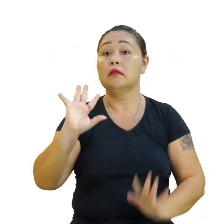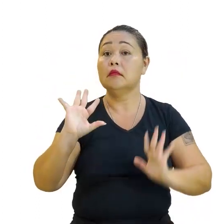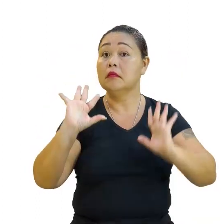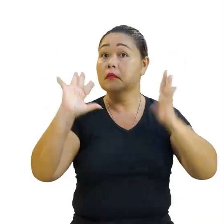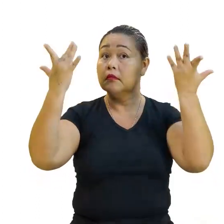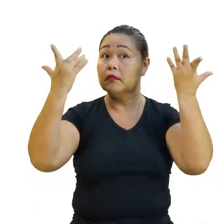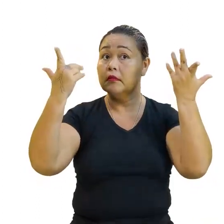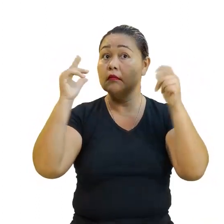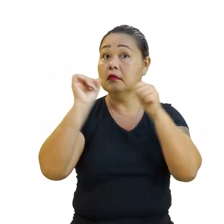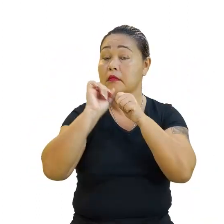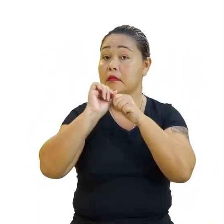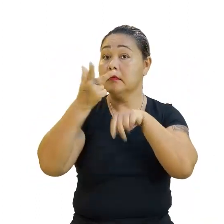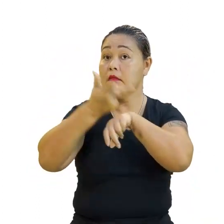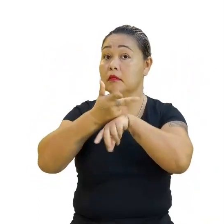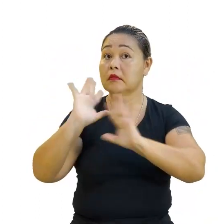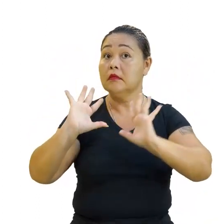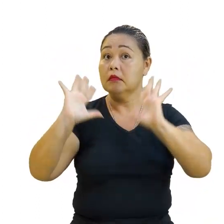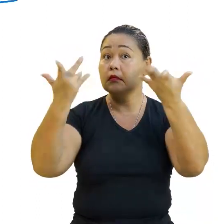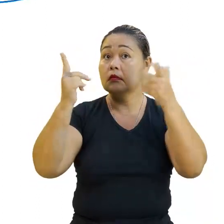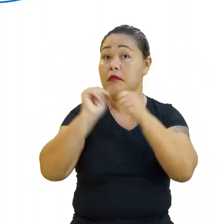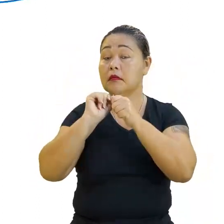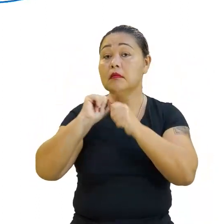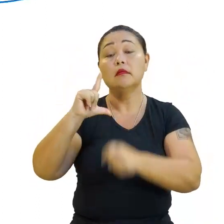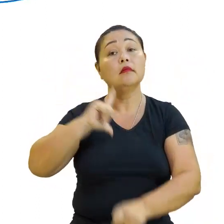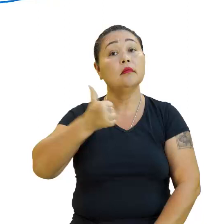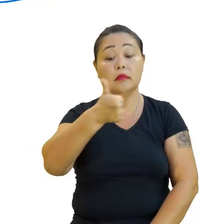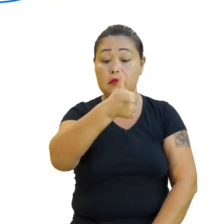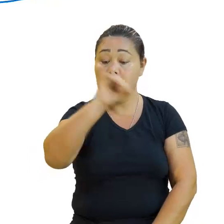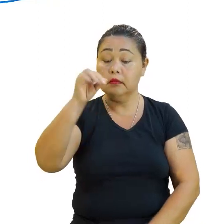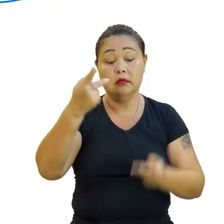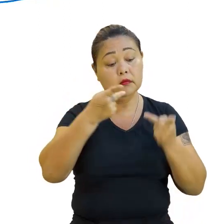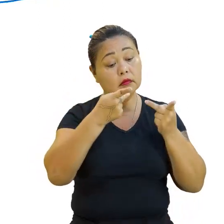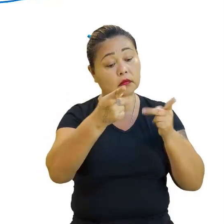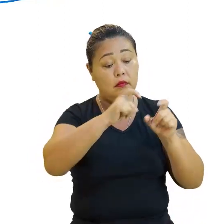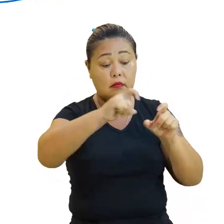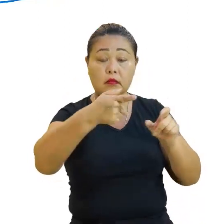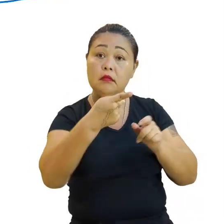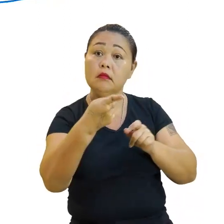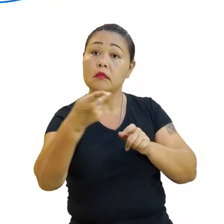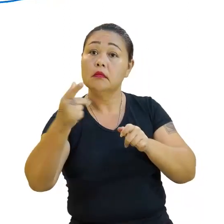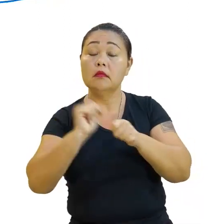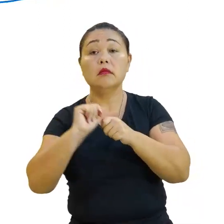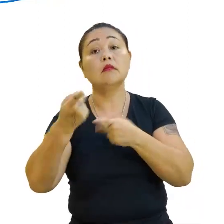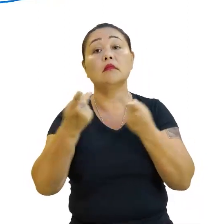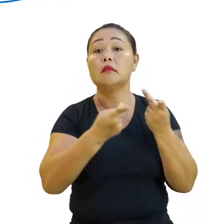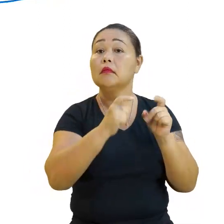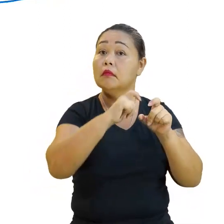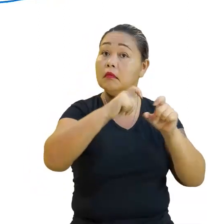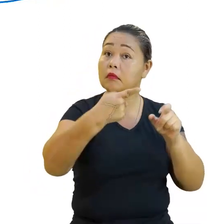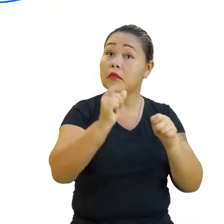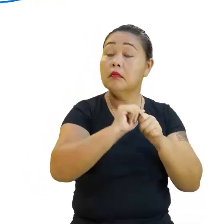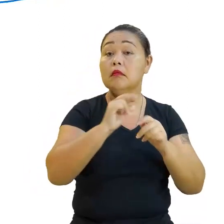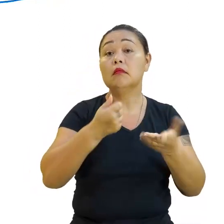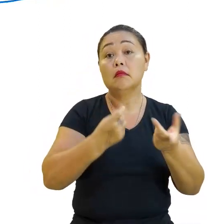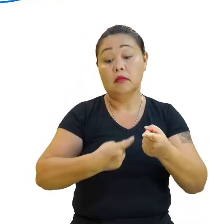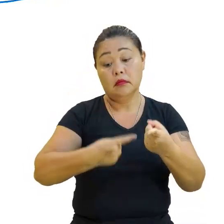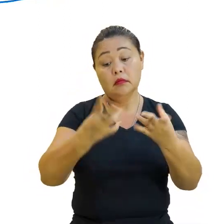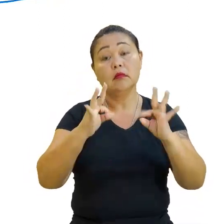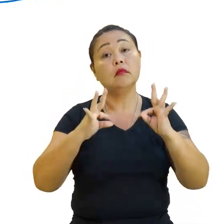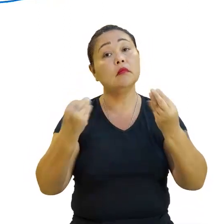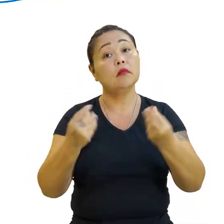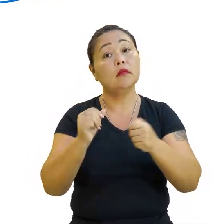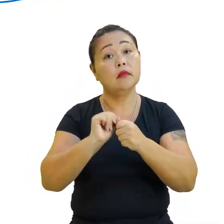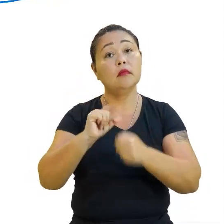produtora de eventos disponibilizará 100 convites. Opa! Então, se vender todos, nós teremos